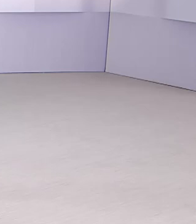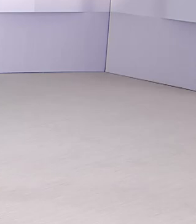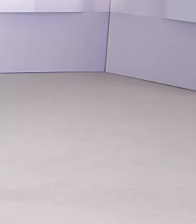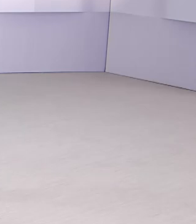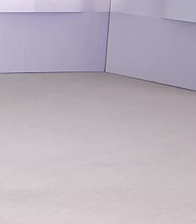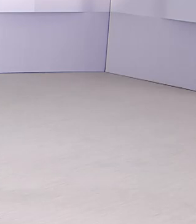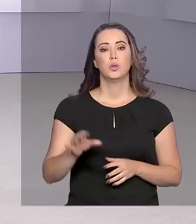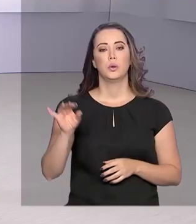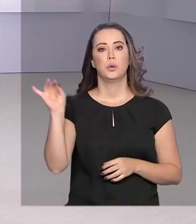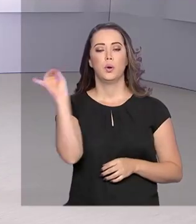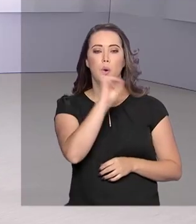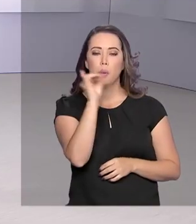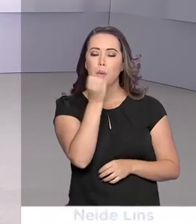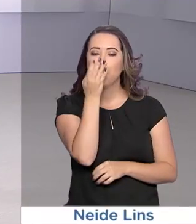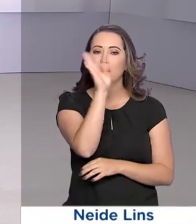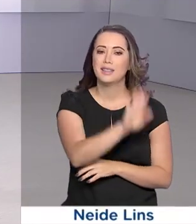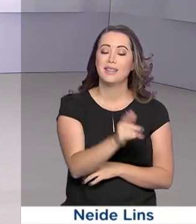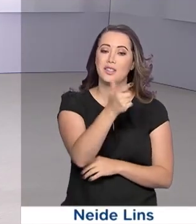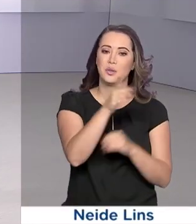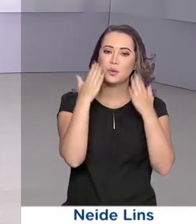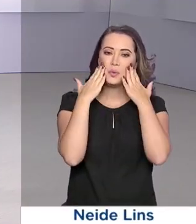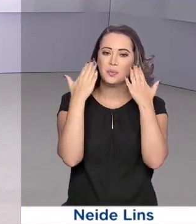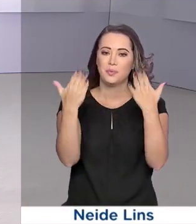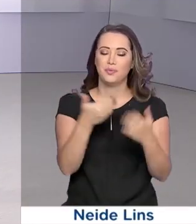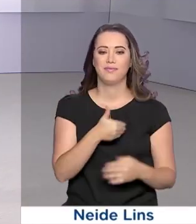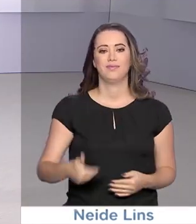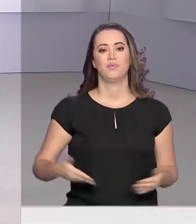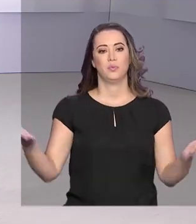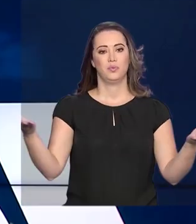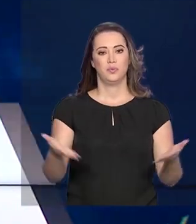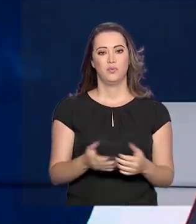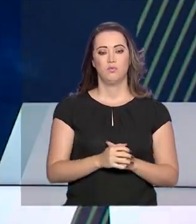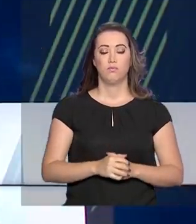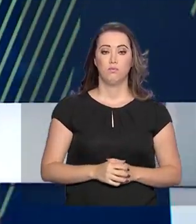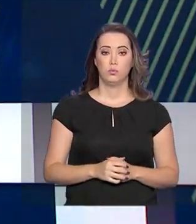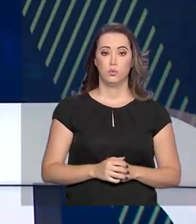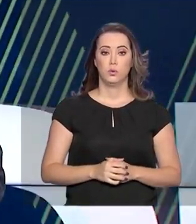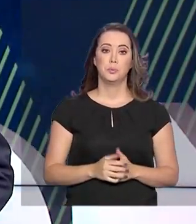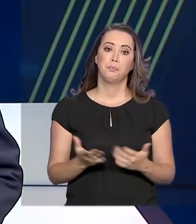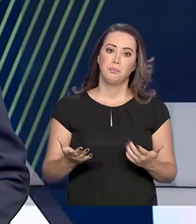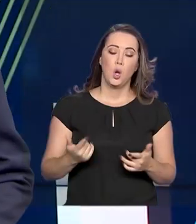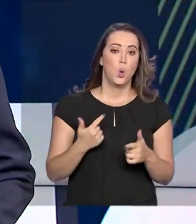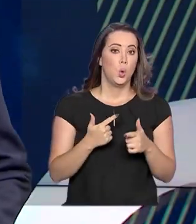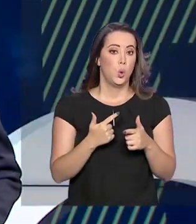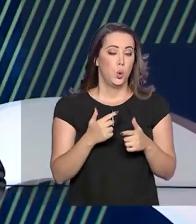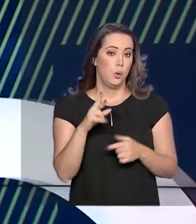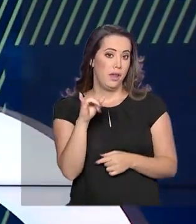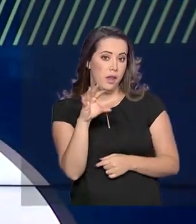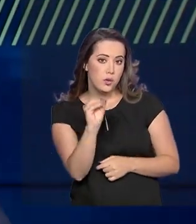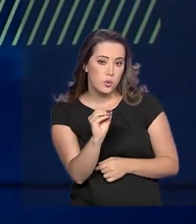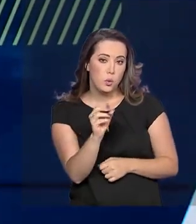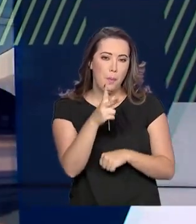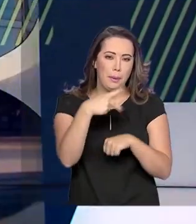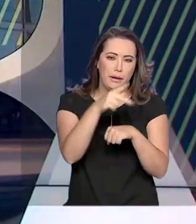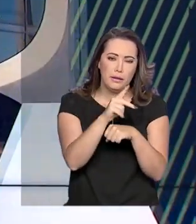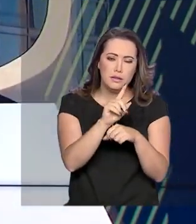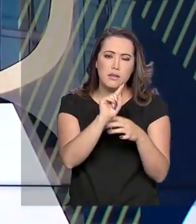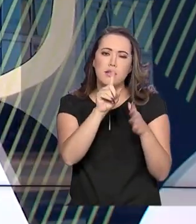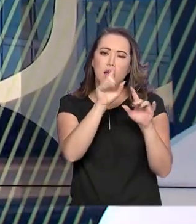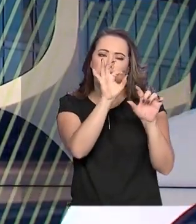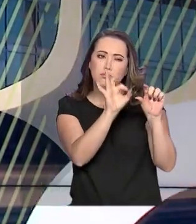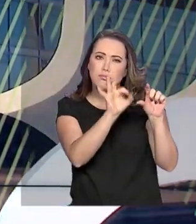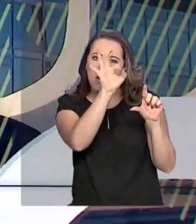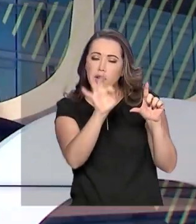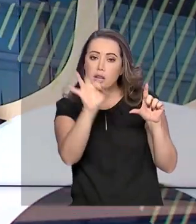Olá, boa tarde. Estamos de volta com mais uma edição do Governo Agora. O risco país que determina o grau de confiança de um